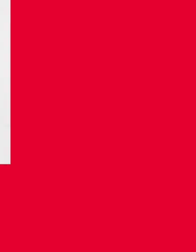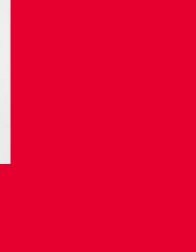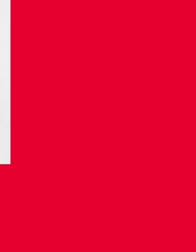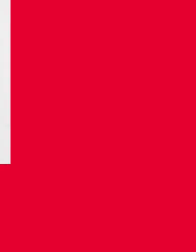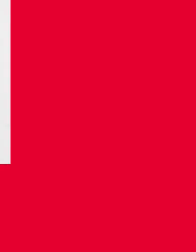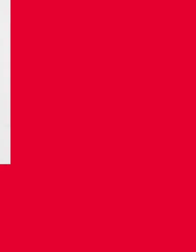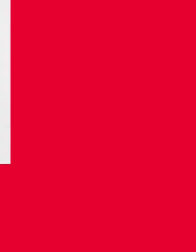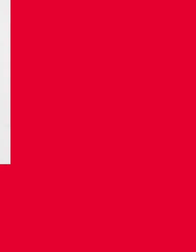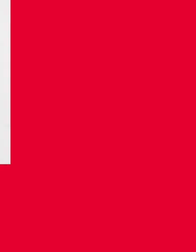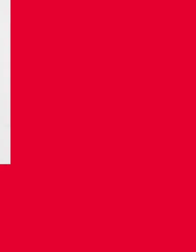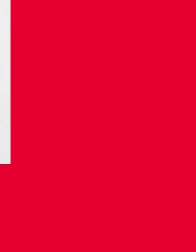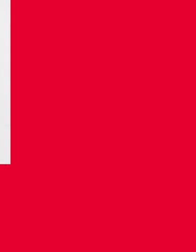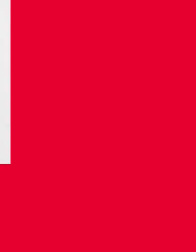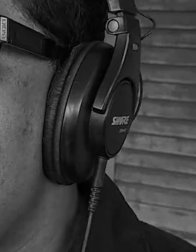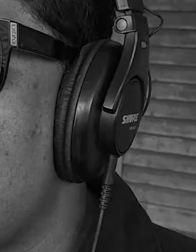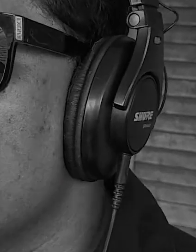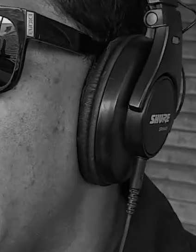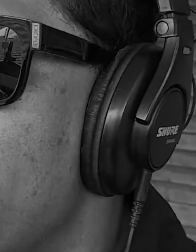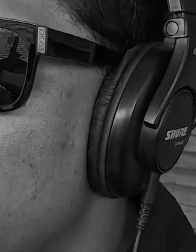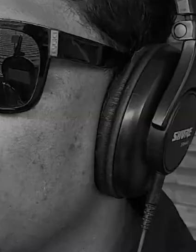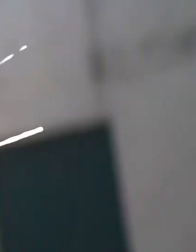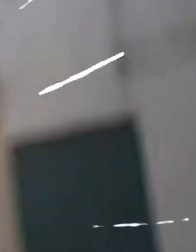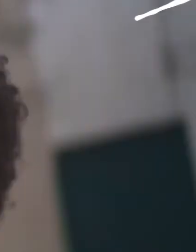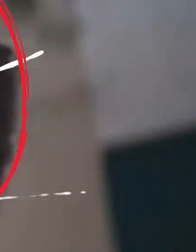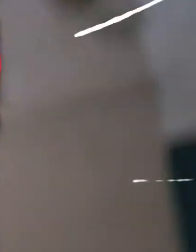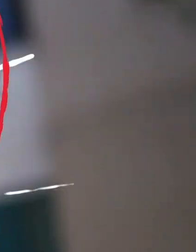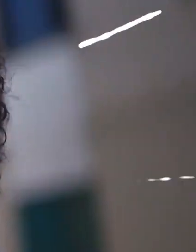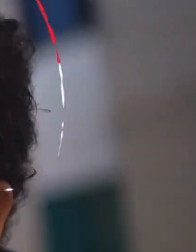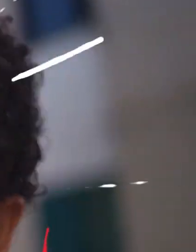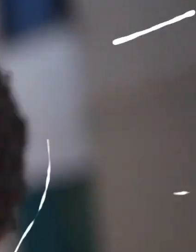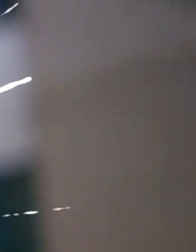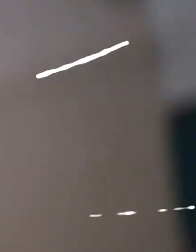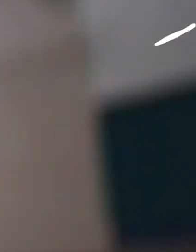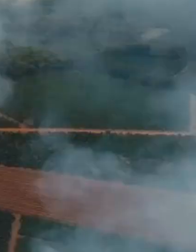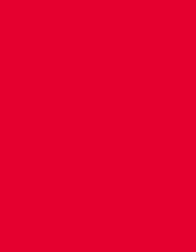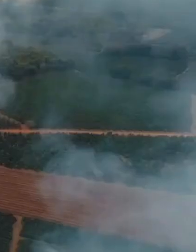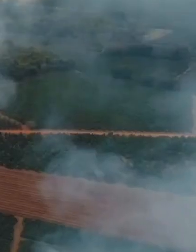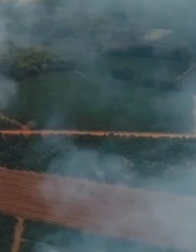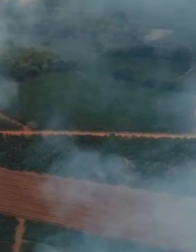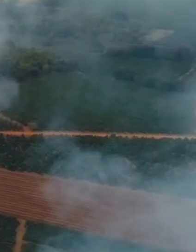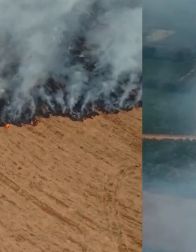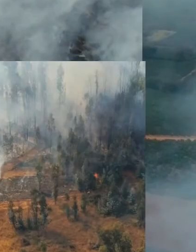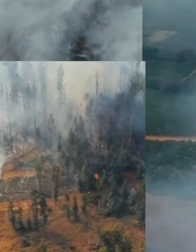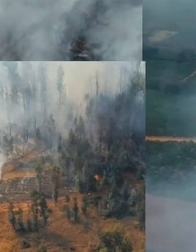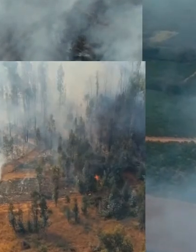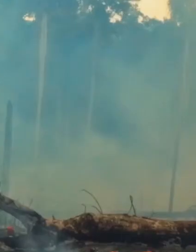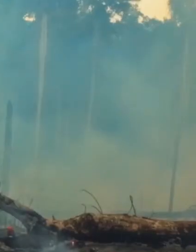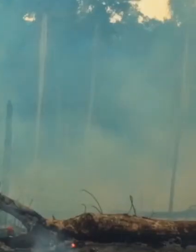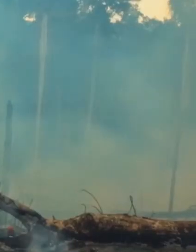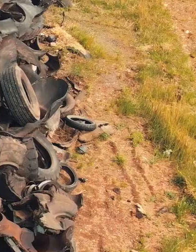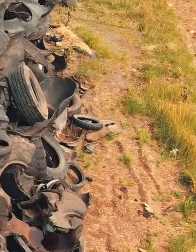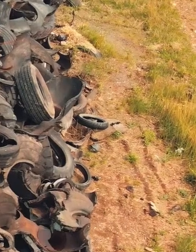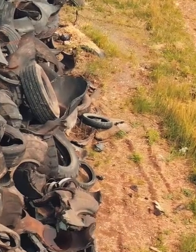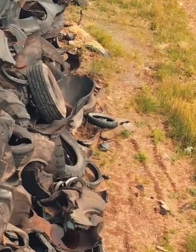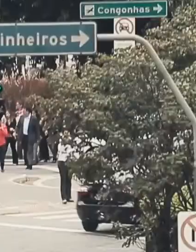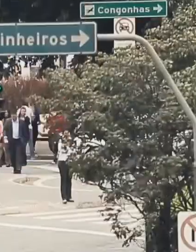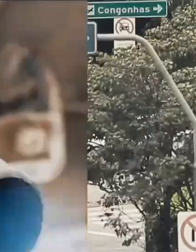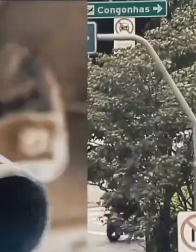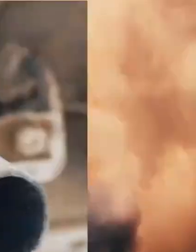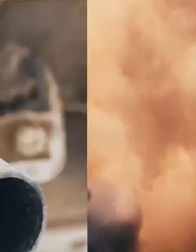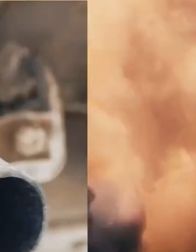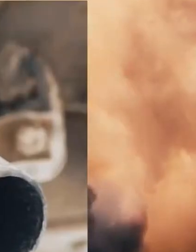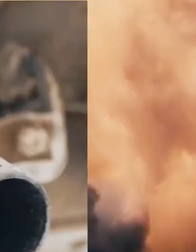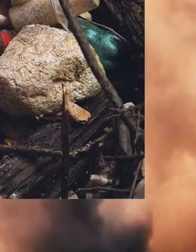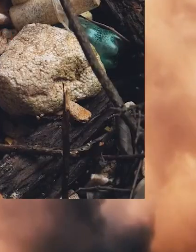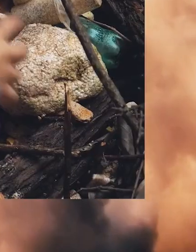Viver é sonhar com um mundo diferente É cuidar melhor do lugar da gente É escutar o que o planeta está dizendo Não adianta mais só zerar a